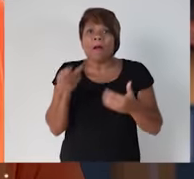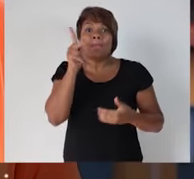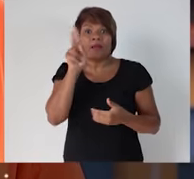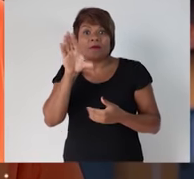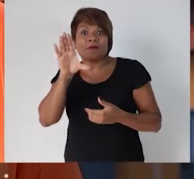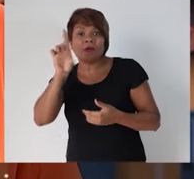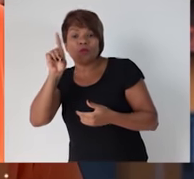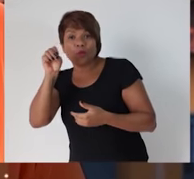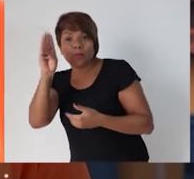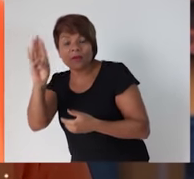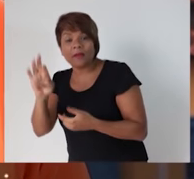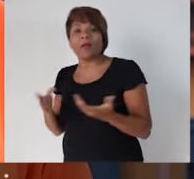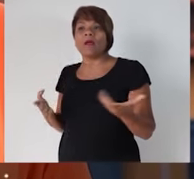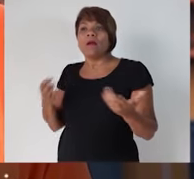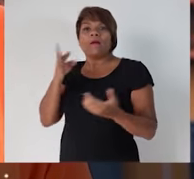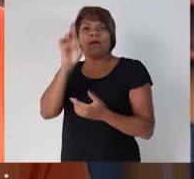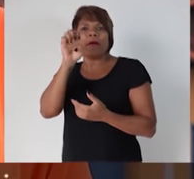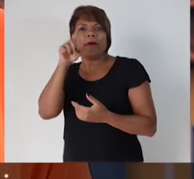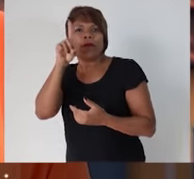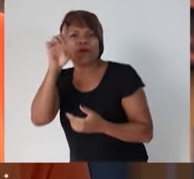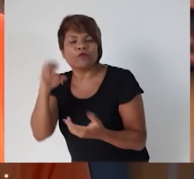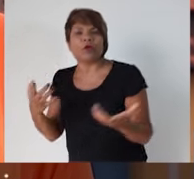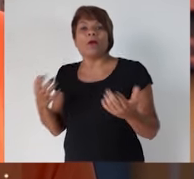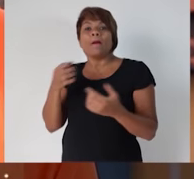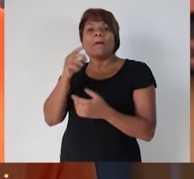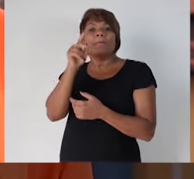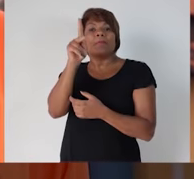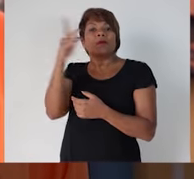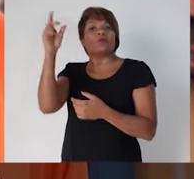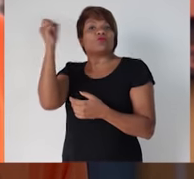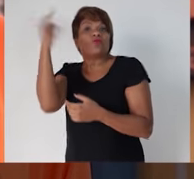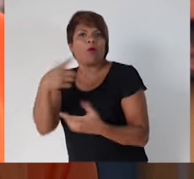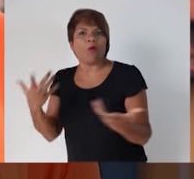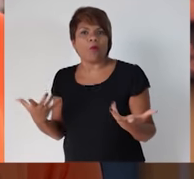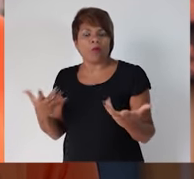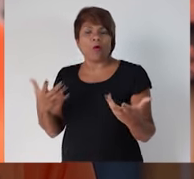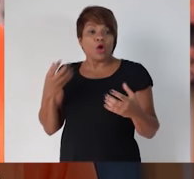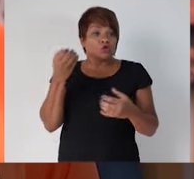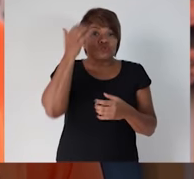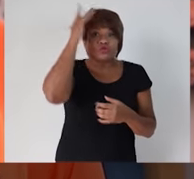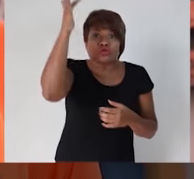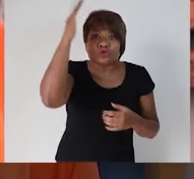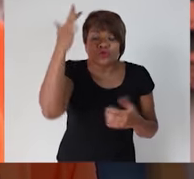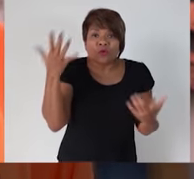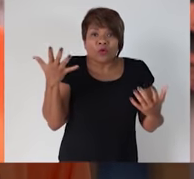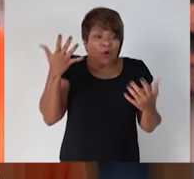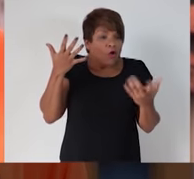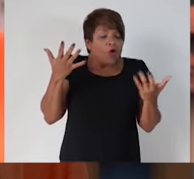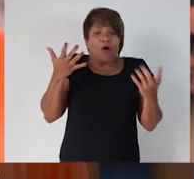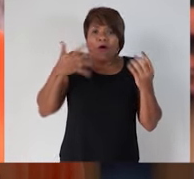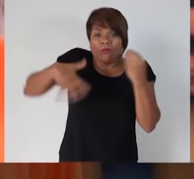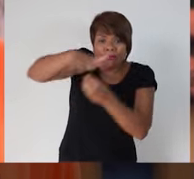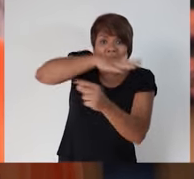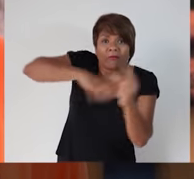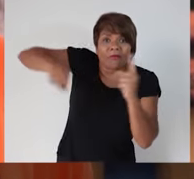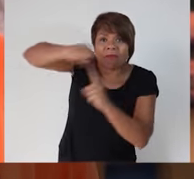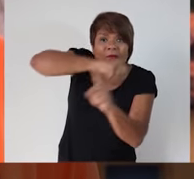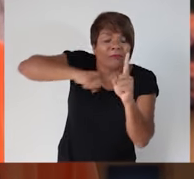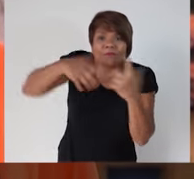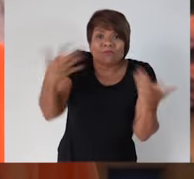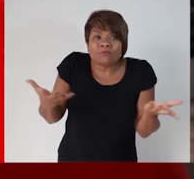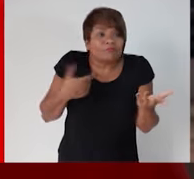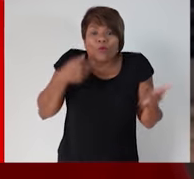sociologia e filosofia não serão mais obrigatórios. Temer quer convencer a gente que uma escola que ensina menos